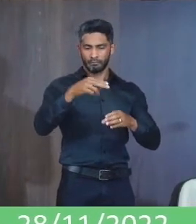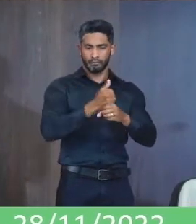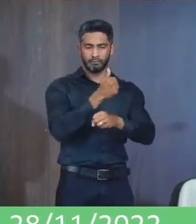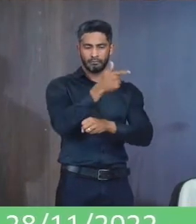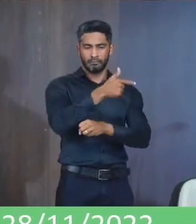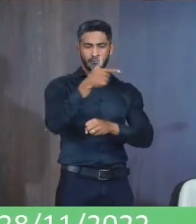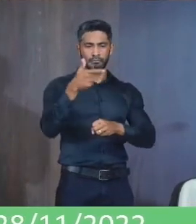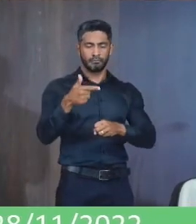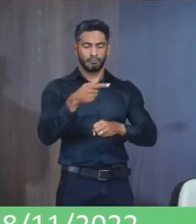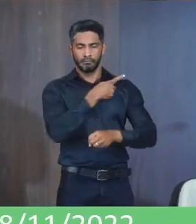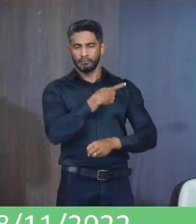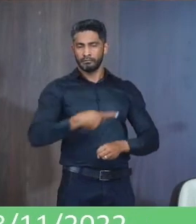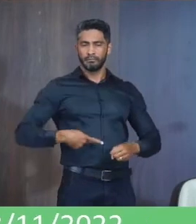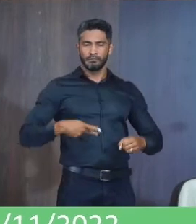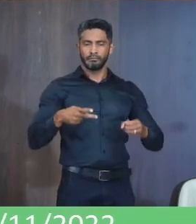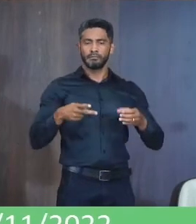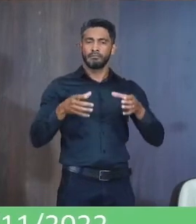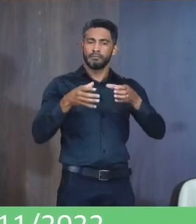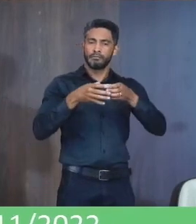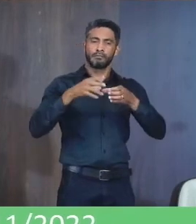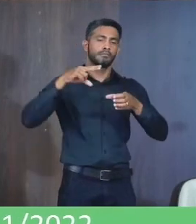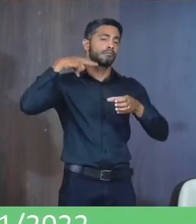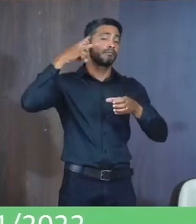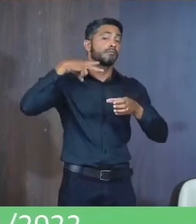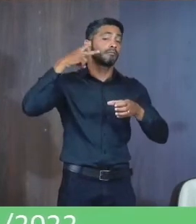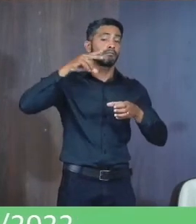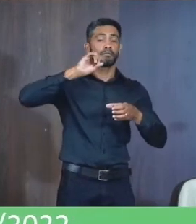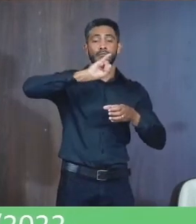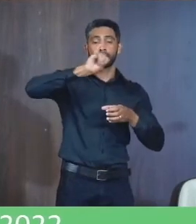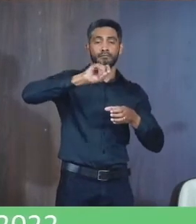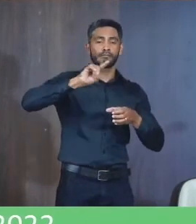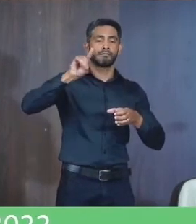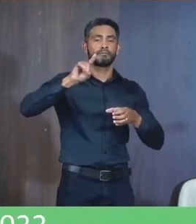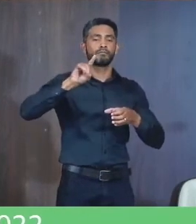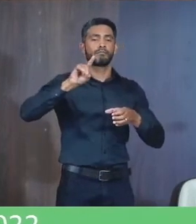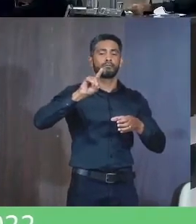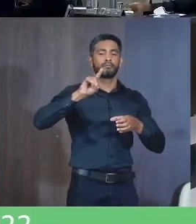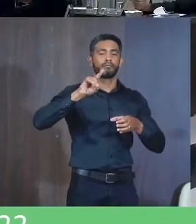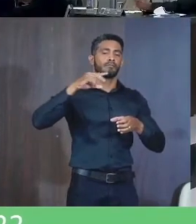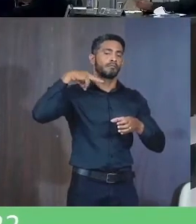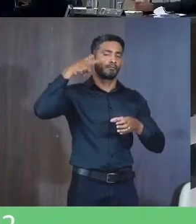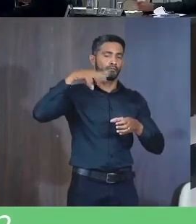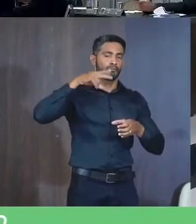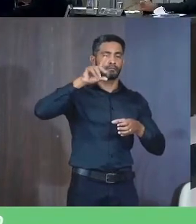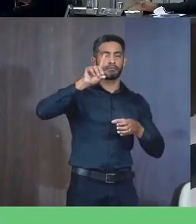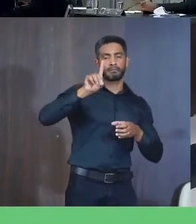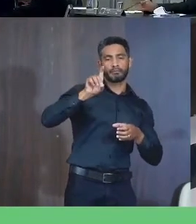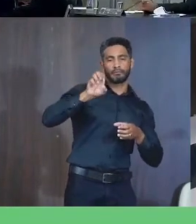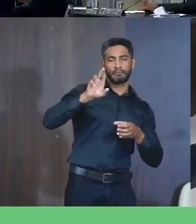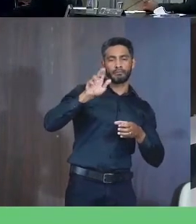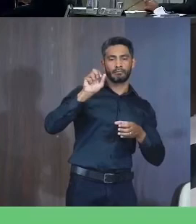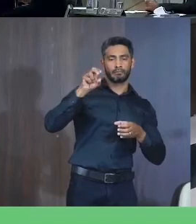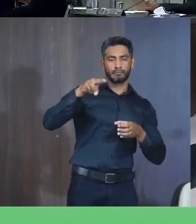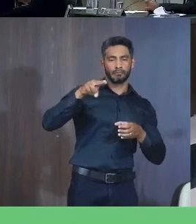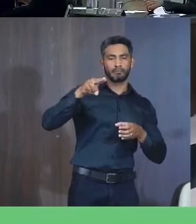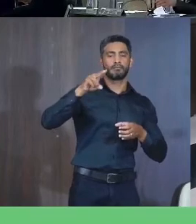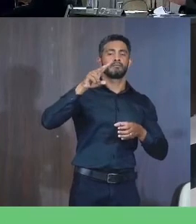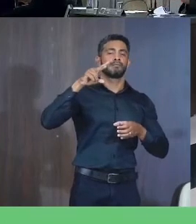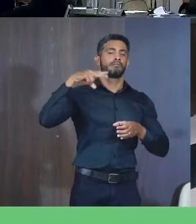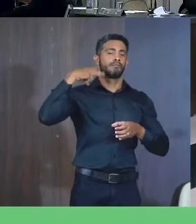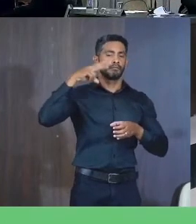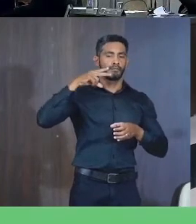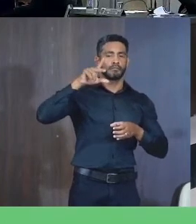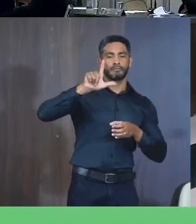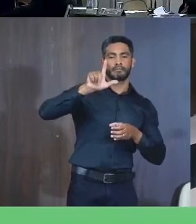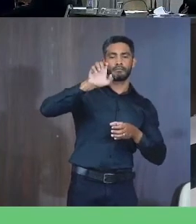2022 Presidente da comissão O vereador José Tassizio Mendes Relatou O vereador Derlan Miranda Dos Ex Membro O vereador